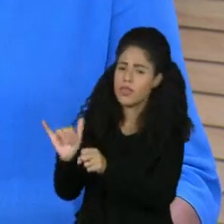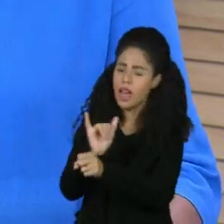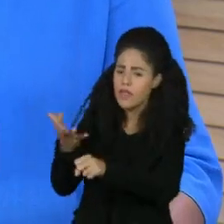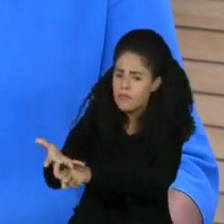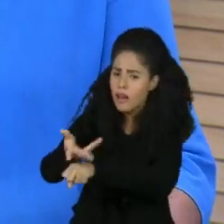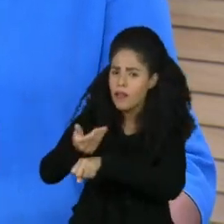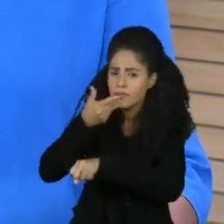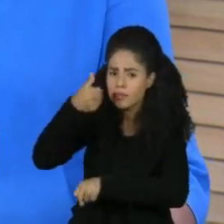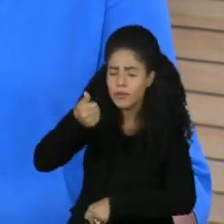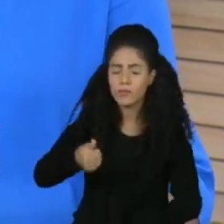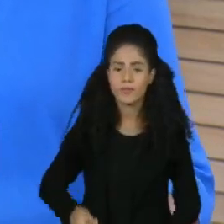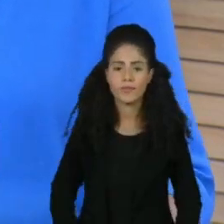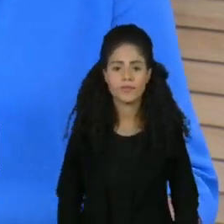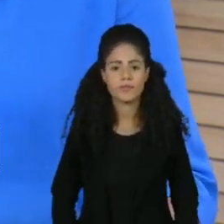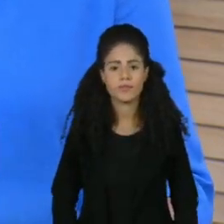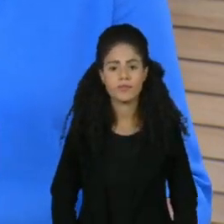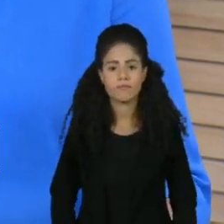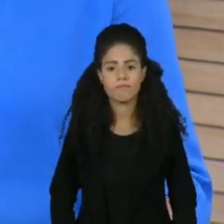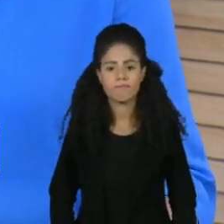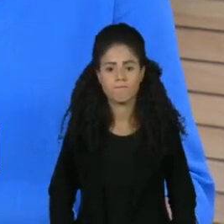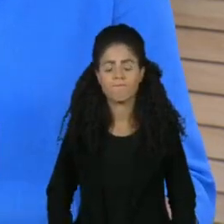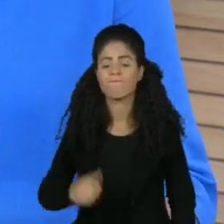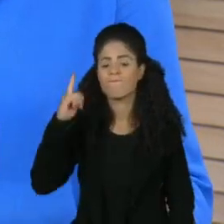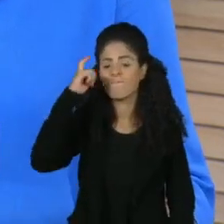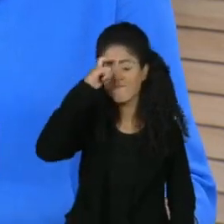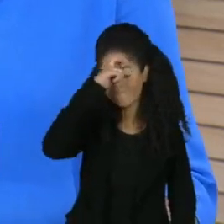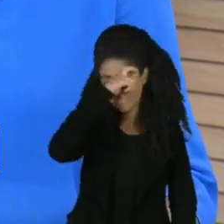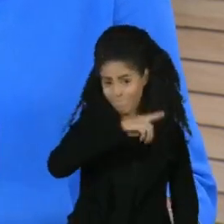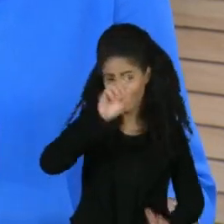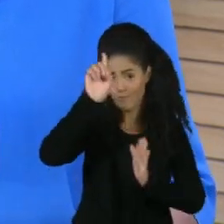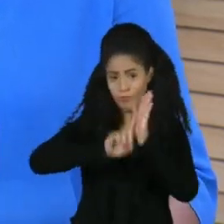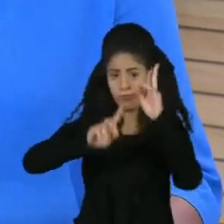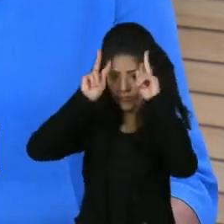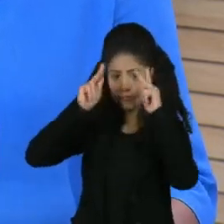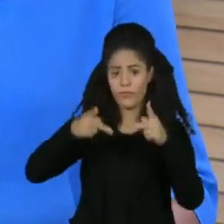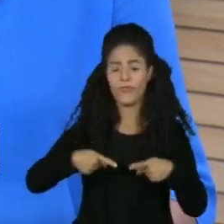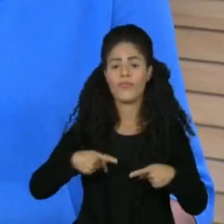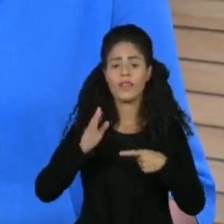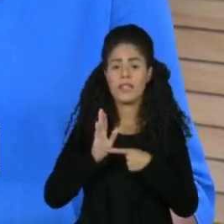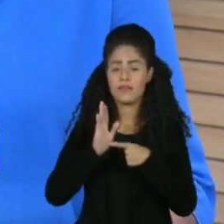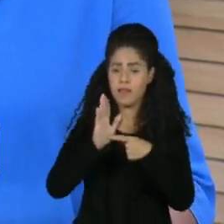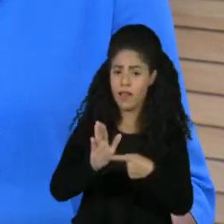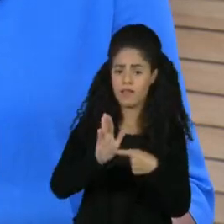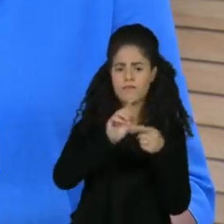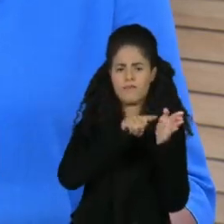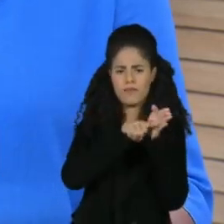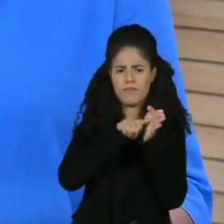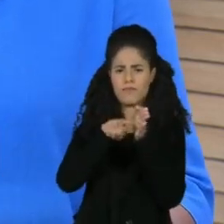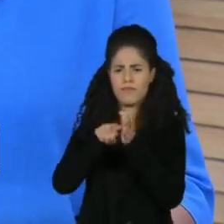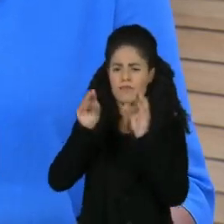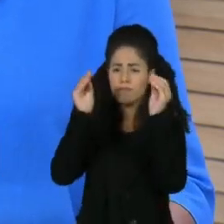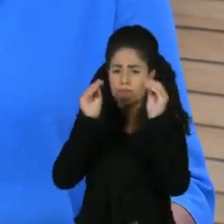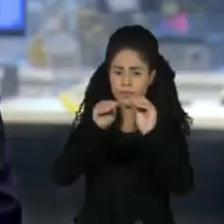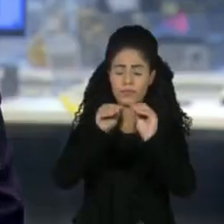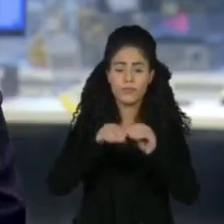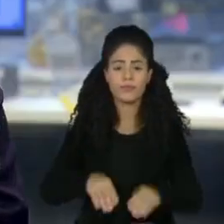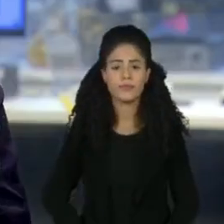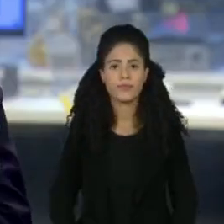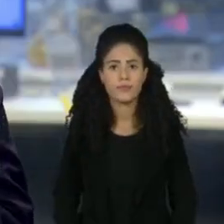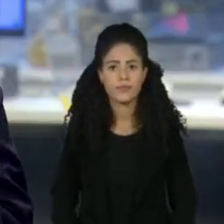A crise dos direitos humanos em 2021, no Brasil, ganhou destaque no relatório da Anistia Internacional.